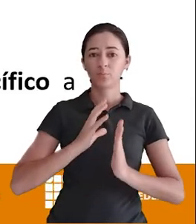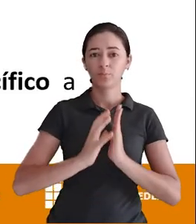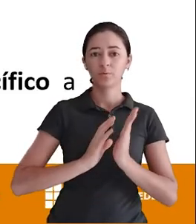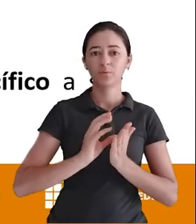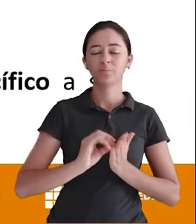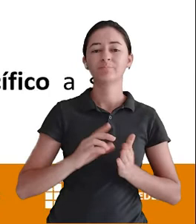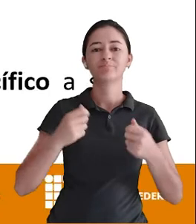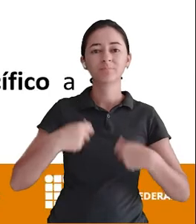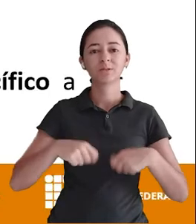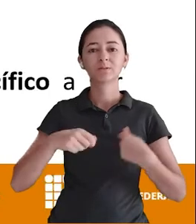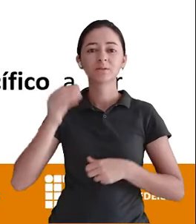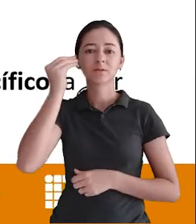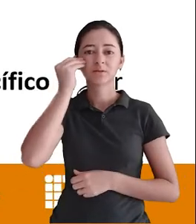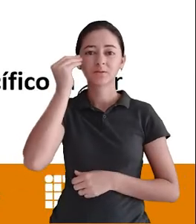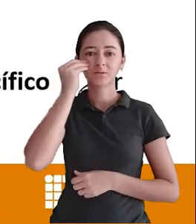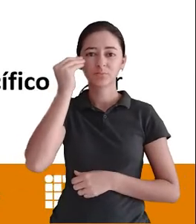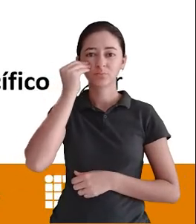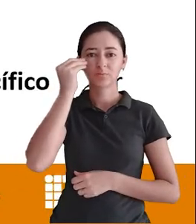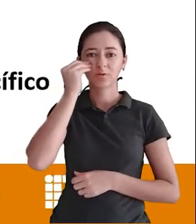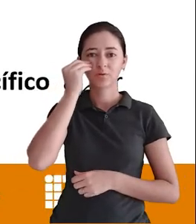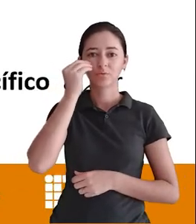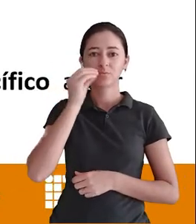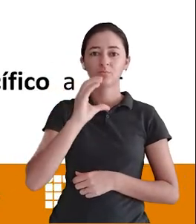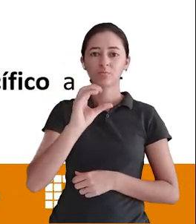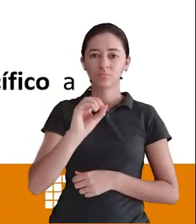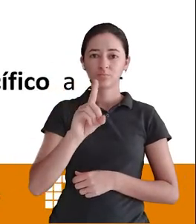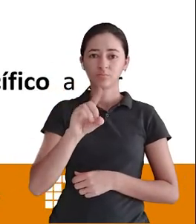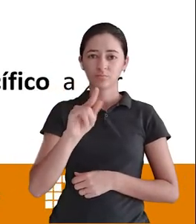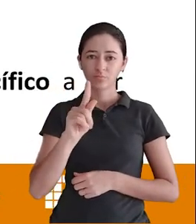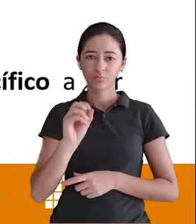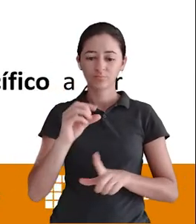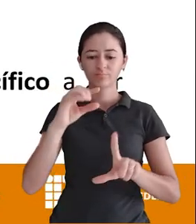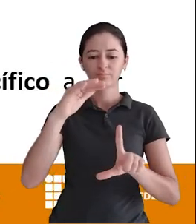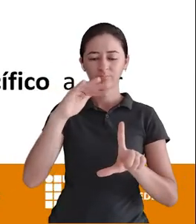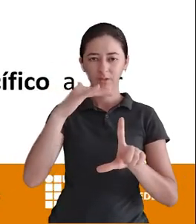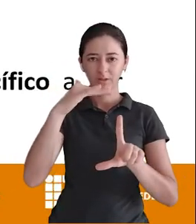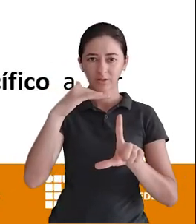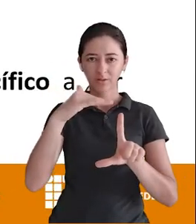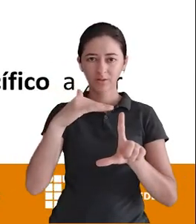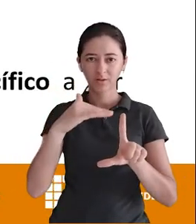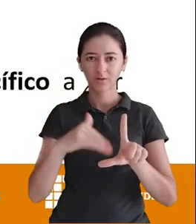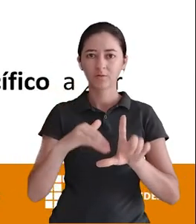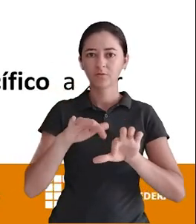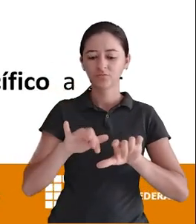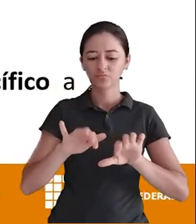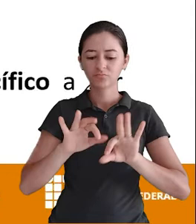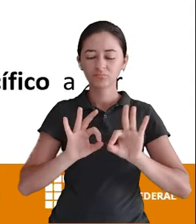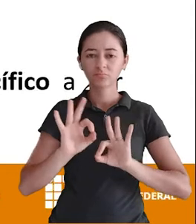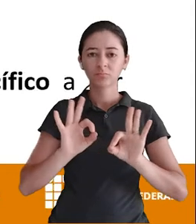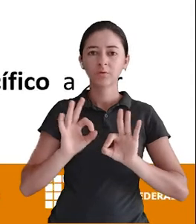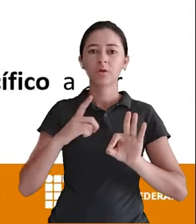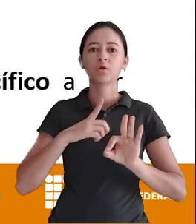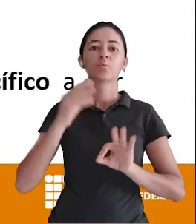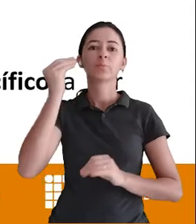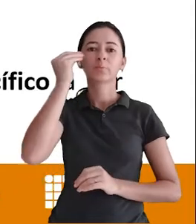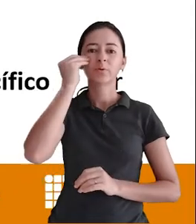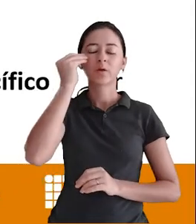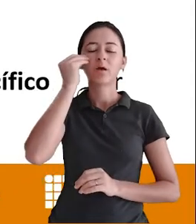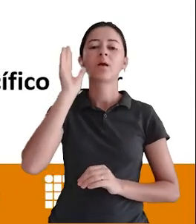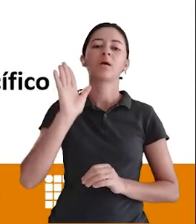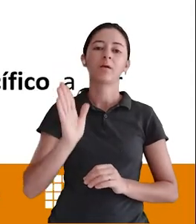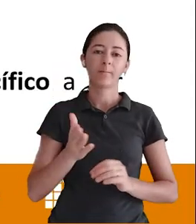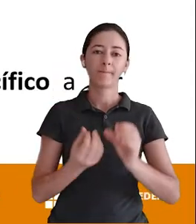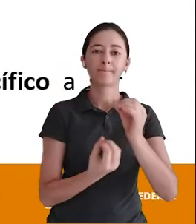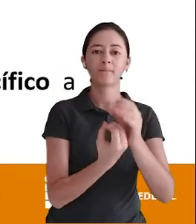quando eu executo o código Certo? Quando eu executo o comando para criar uma tabela Aí sim a tabela é criada no